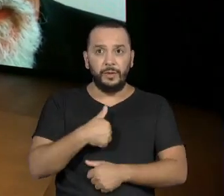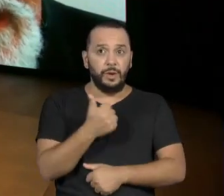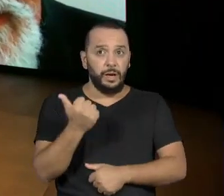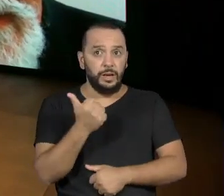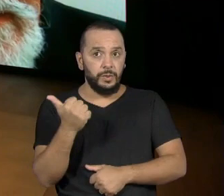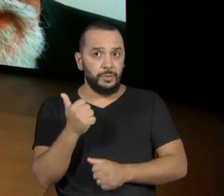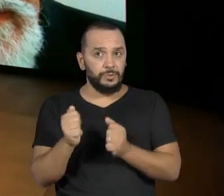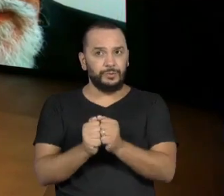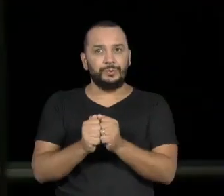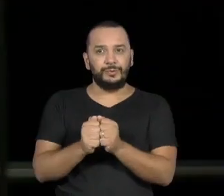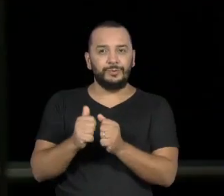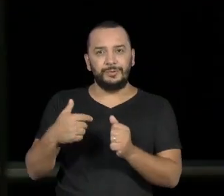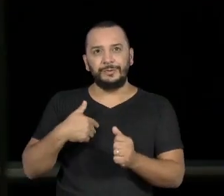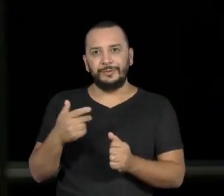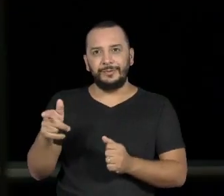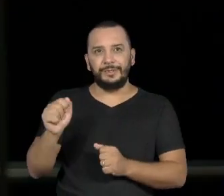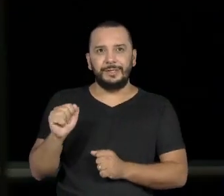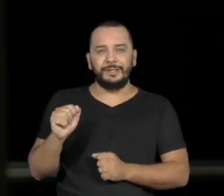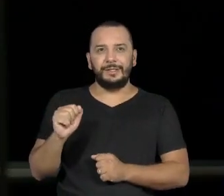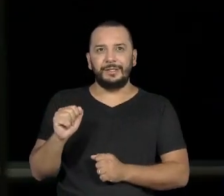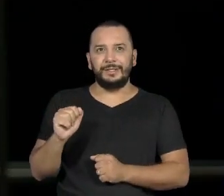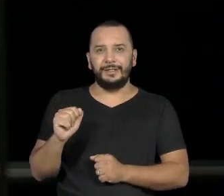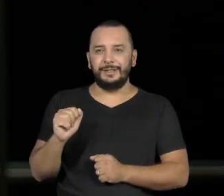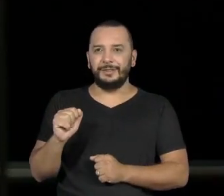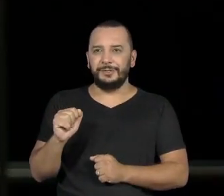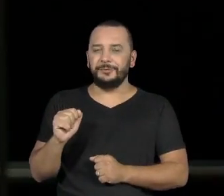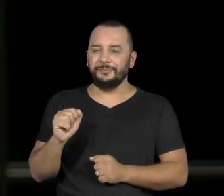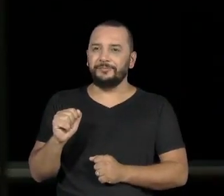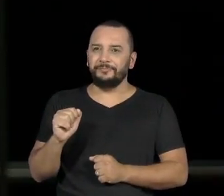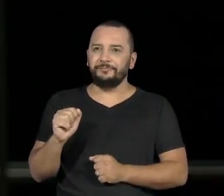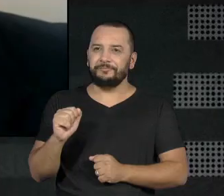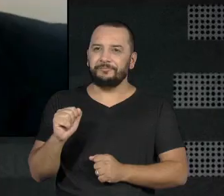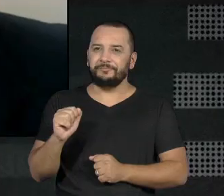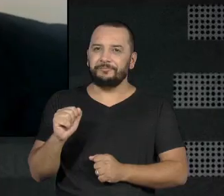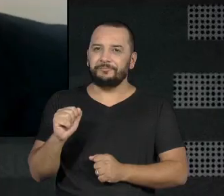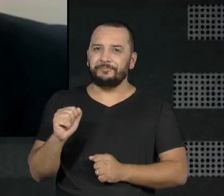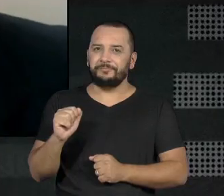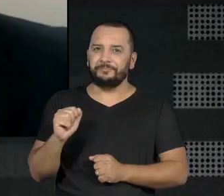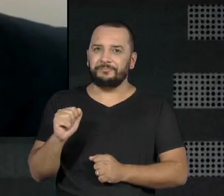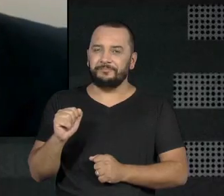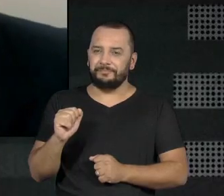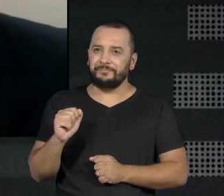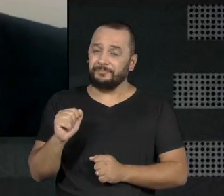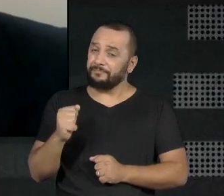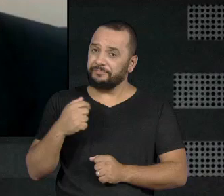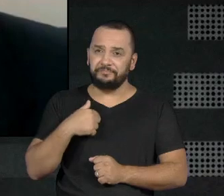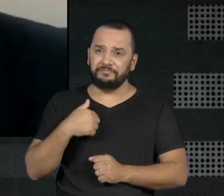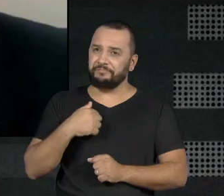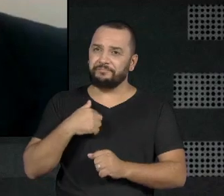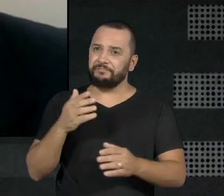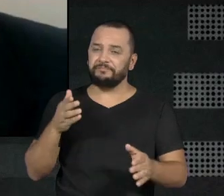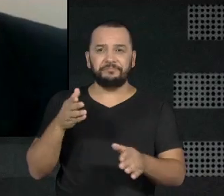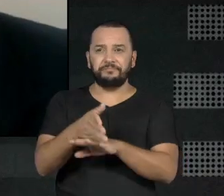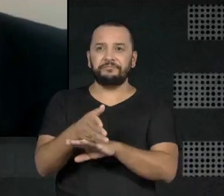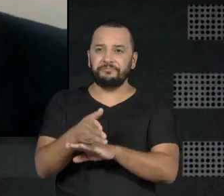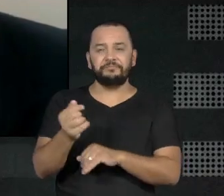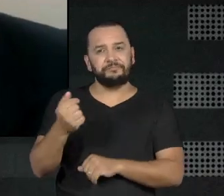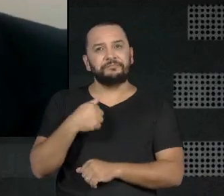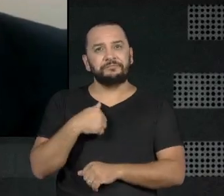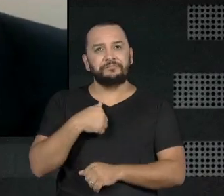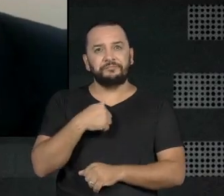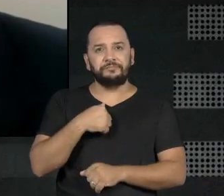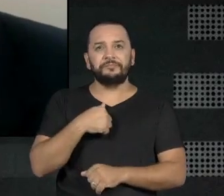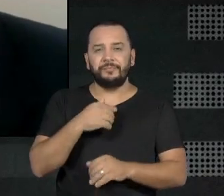Sérgio, de carona, sério. Até hoje não sei dirigir. E pratei lá. Uma bomba, Aquela pessoa, uma